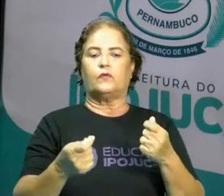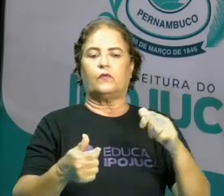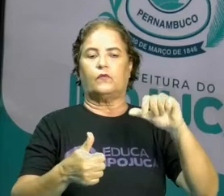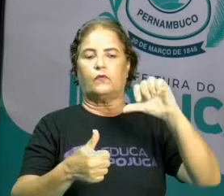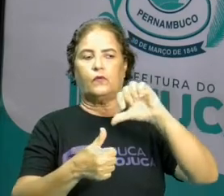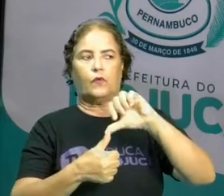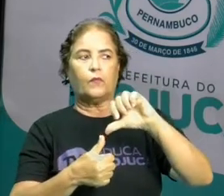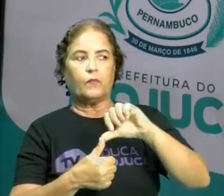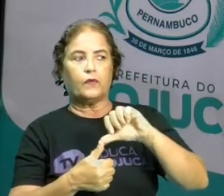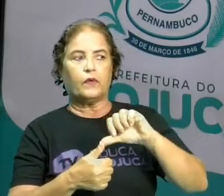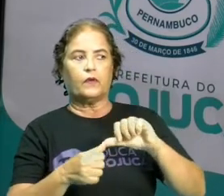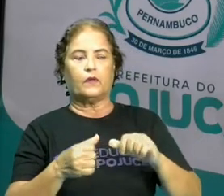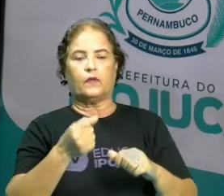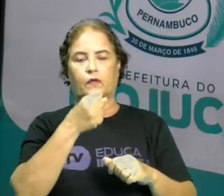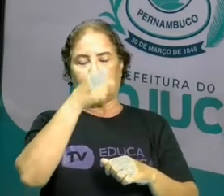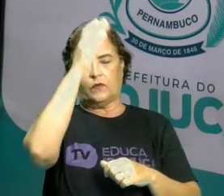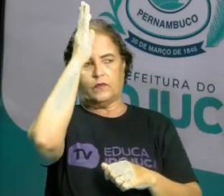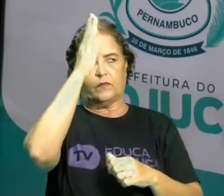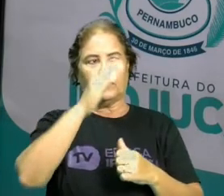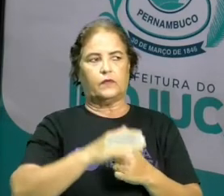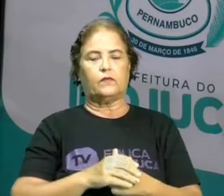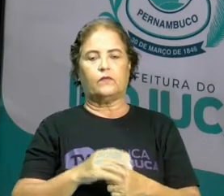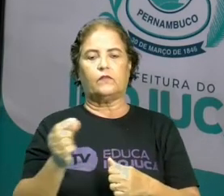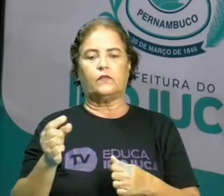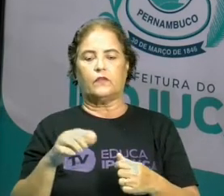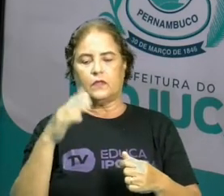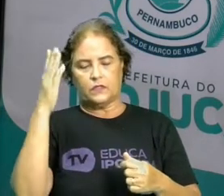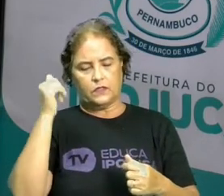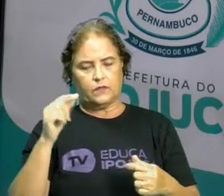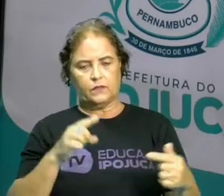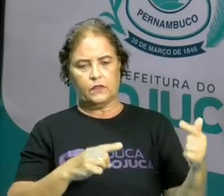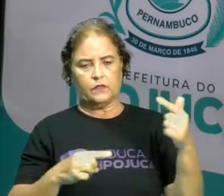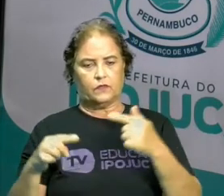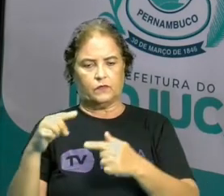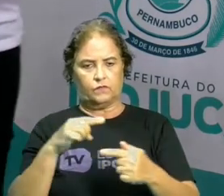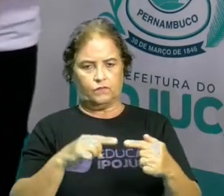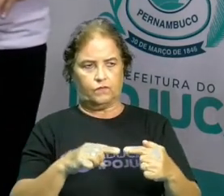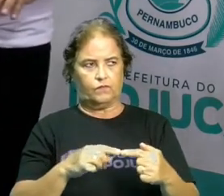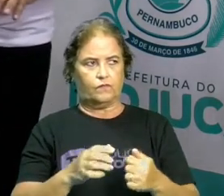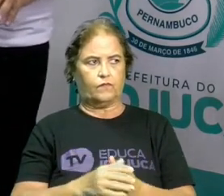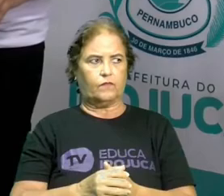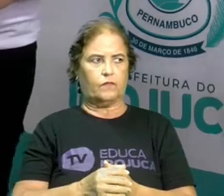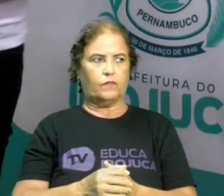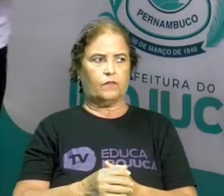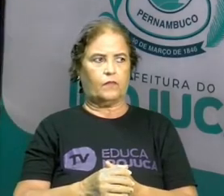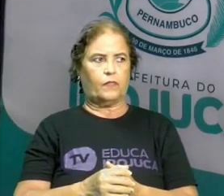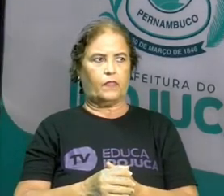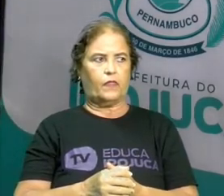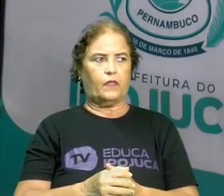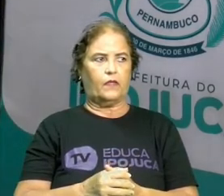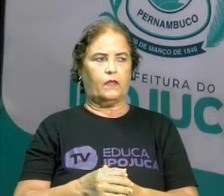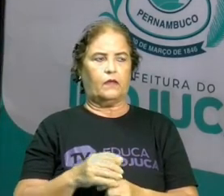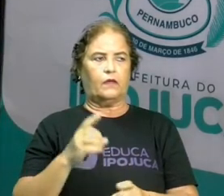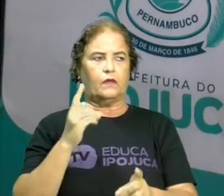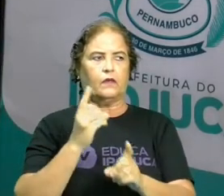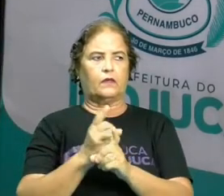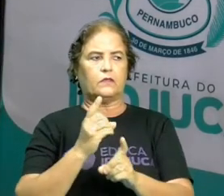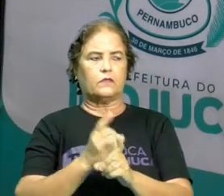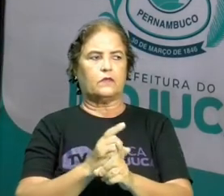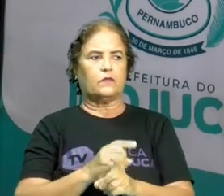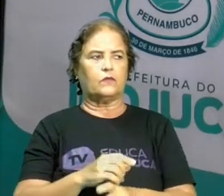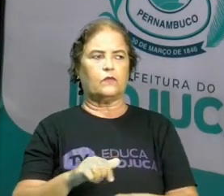aí? Já conseguiu fazer a primeira associação? Vamos lá? Acertou a primeira